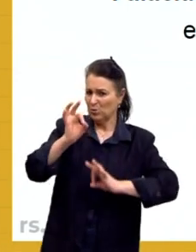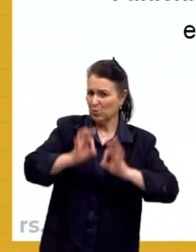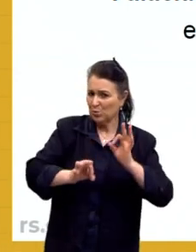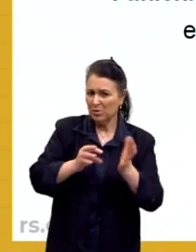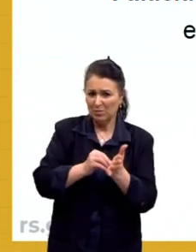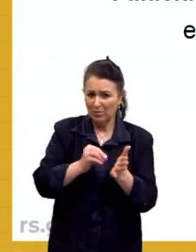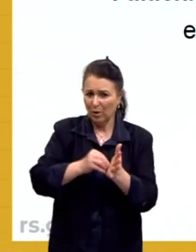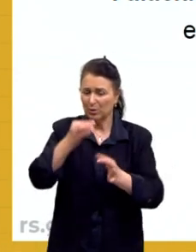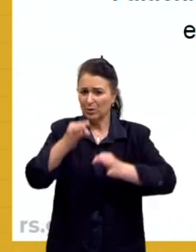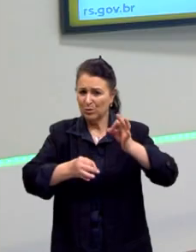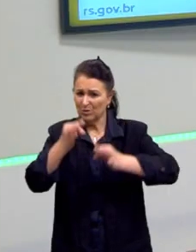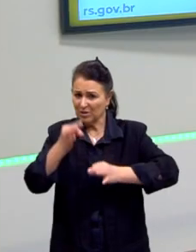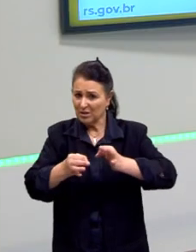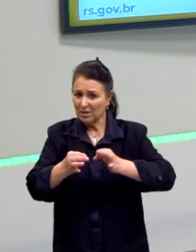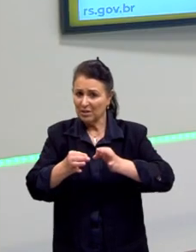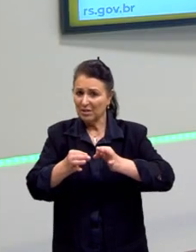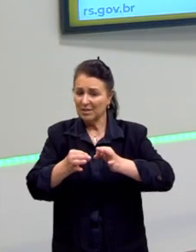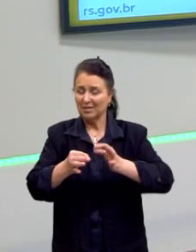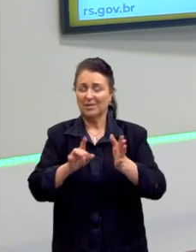avançar. Isso também é uma falácia.